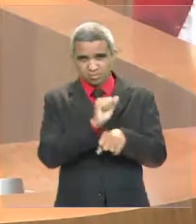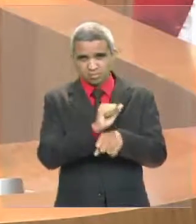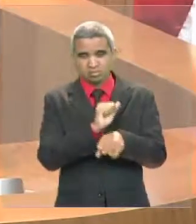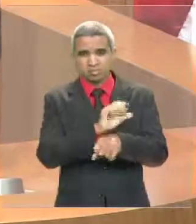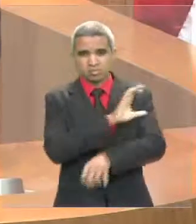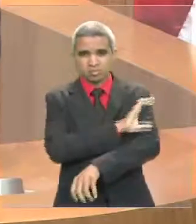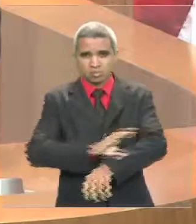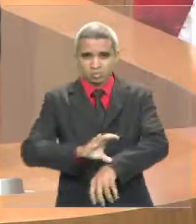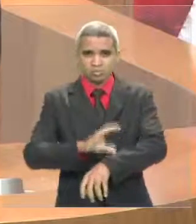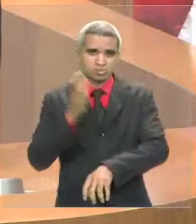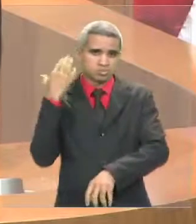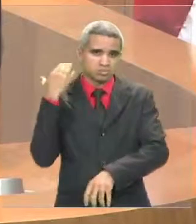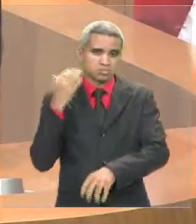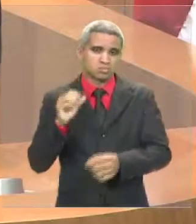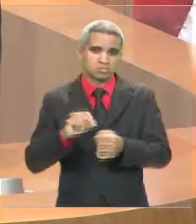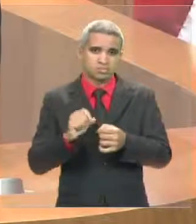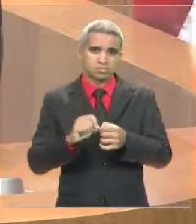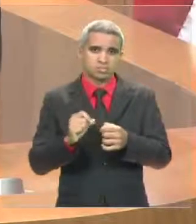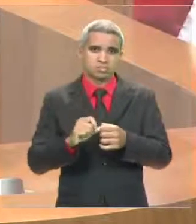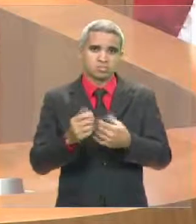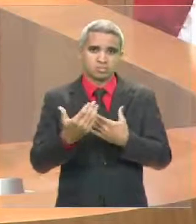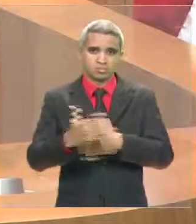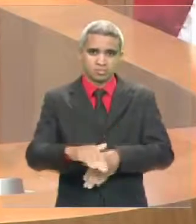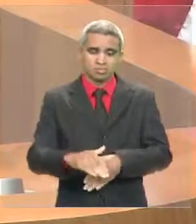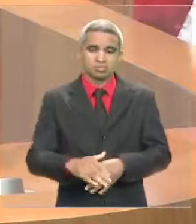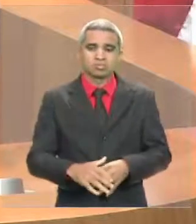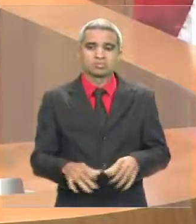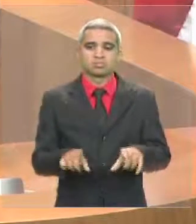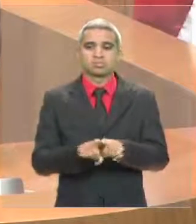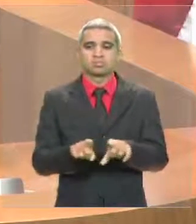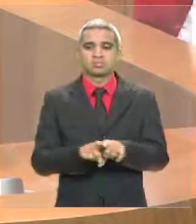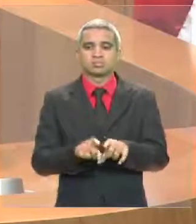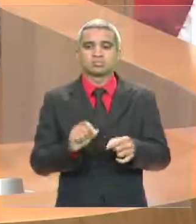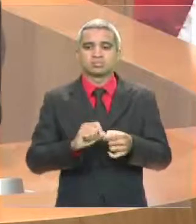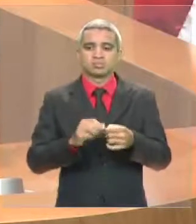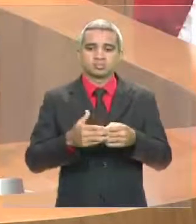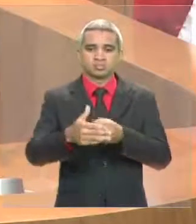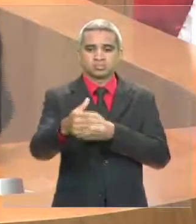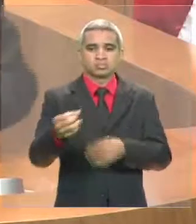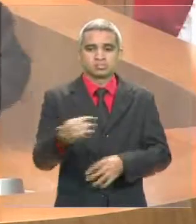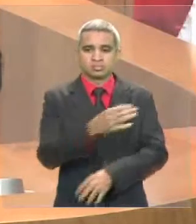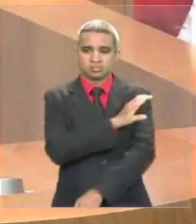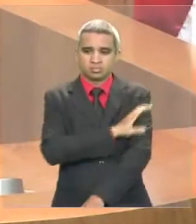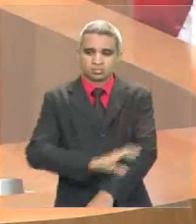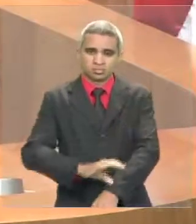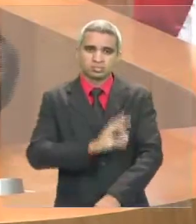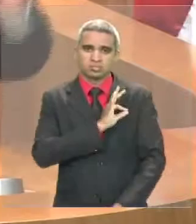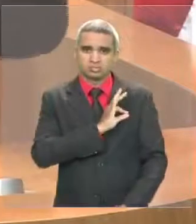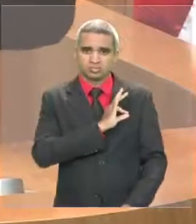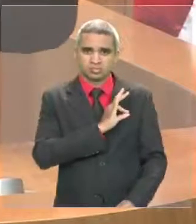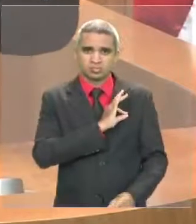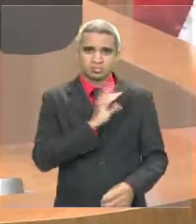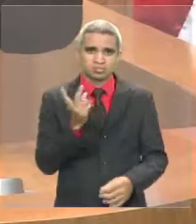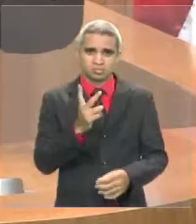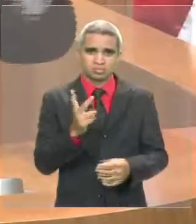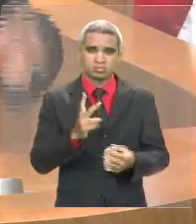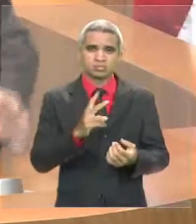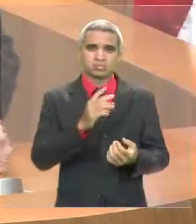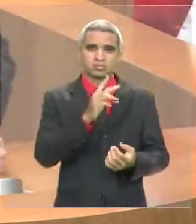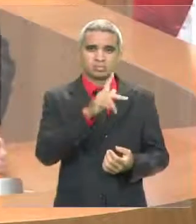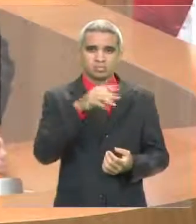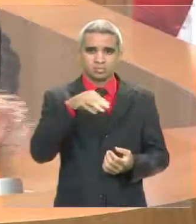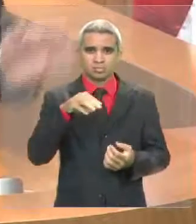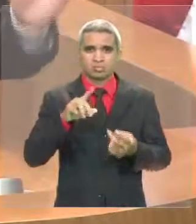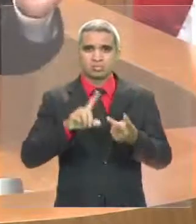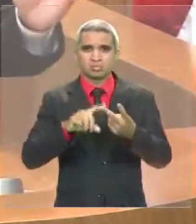realização de novos concursos para a Polícia Militar e para a Polícia Civil, solicitamos também